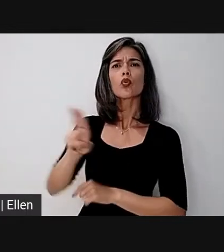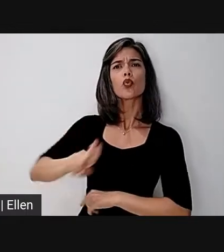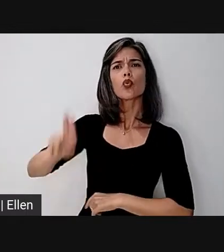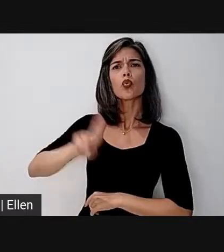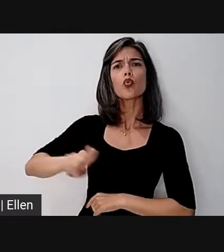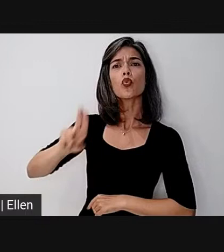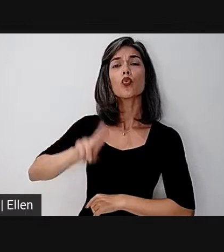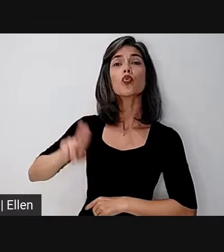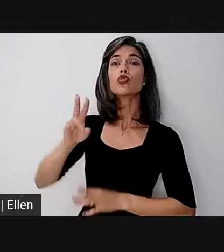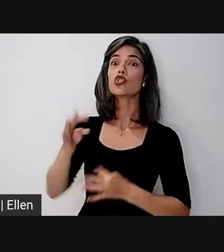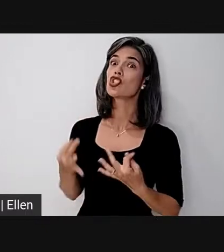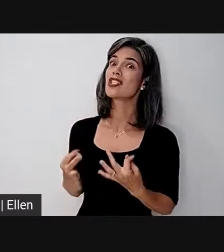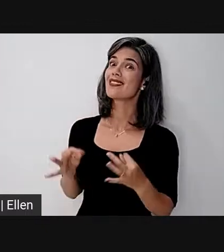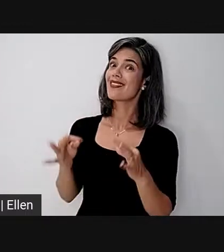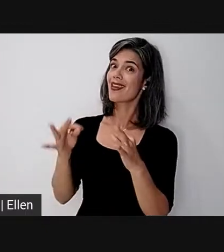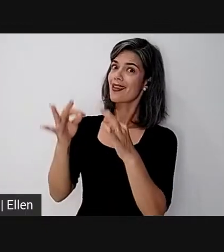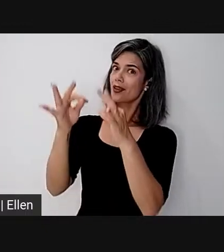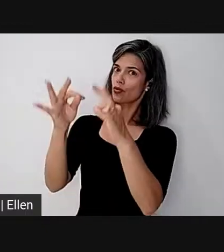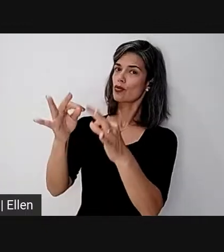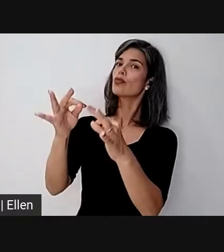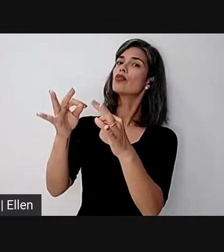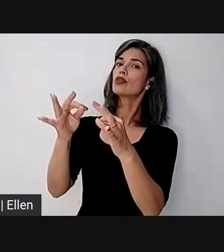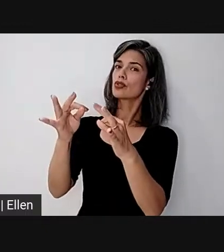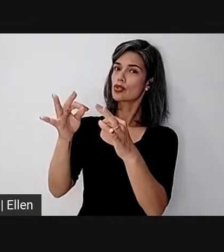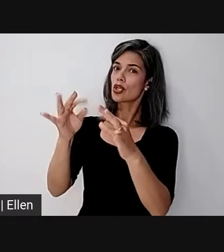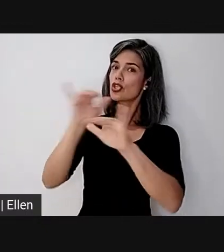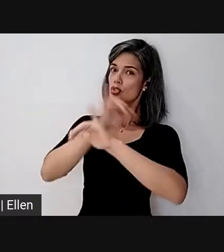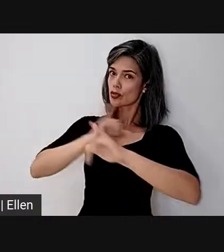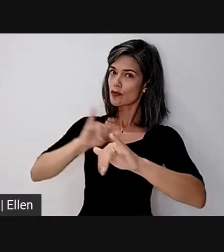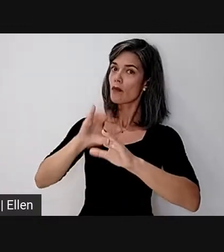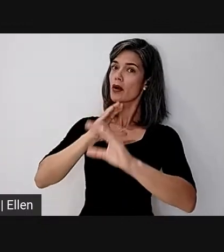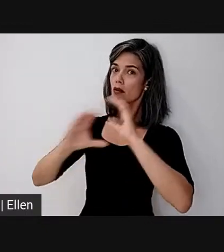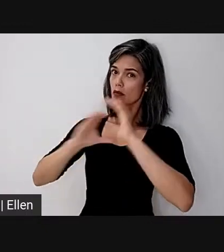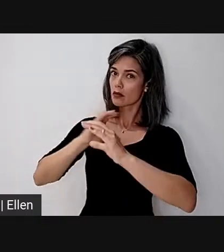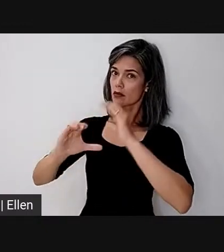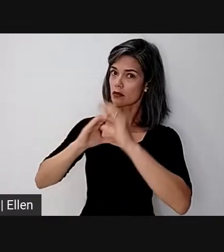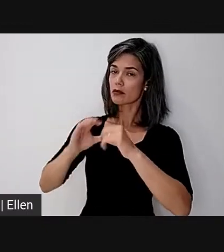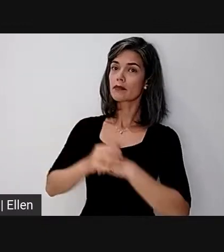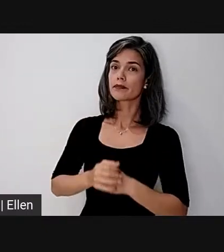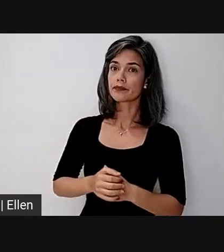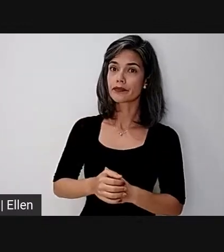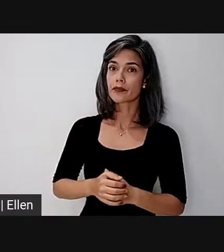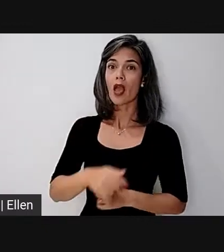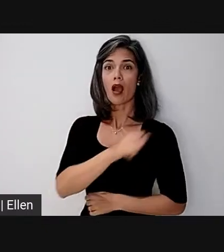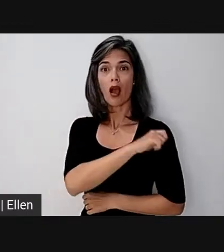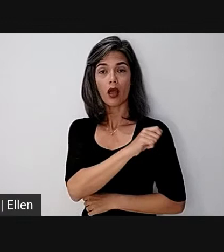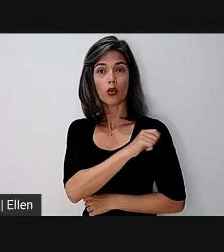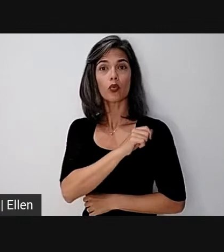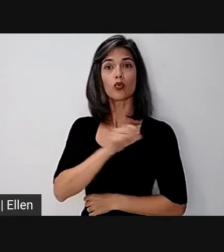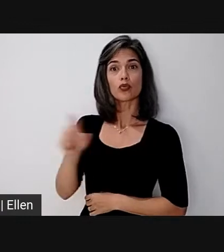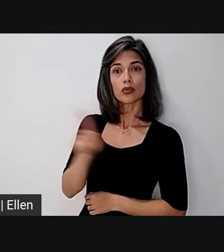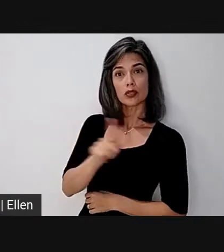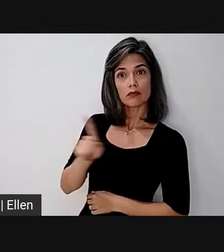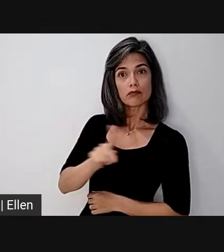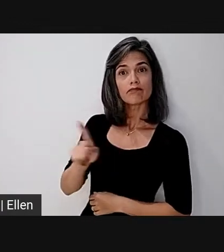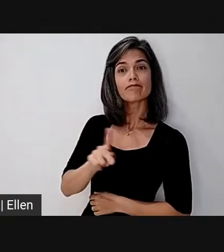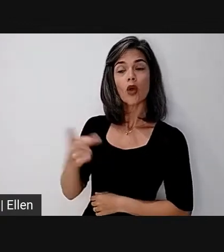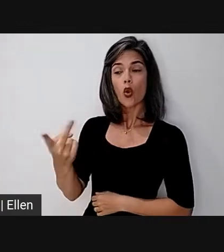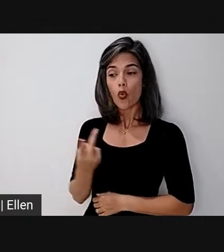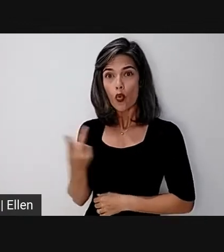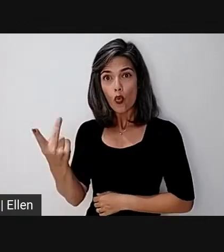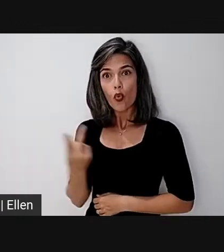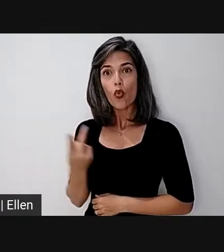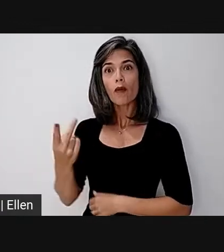meios e tecnologias de informação e comunicação, com estudantes e professores desenvolvendo atividades